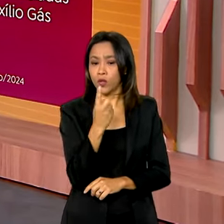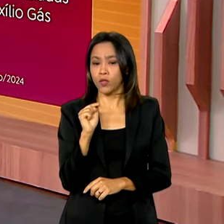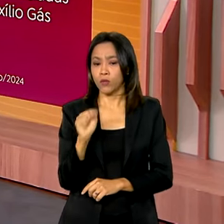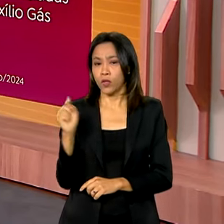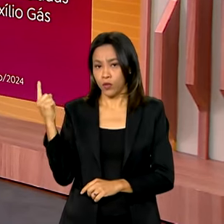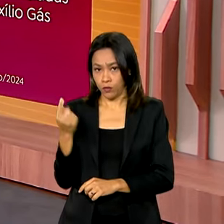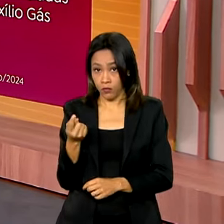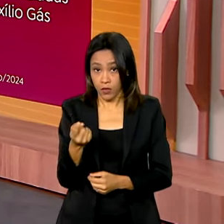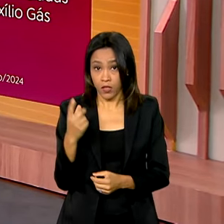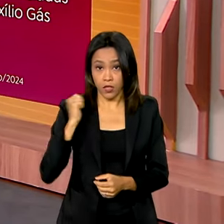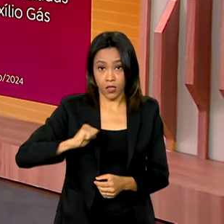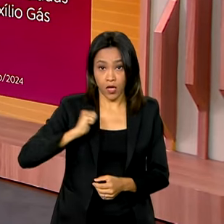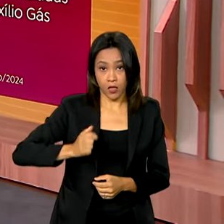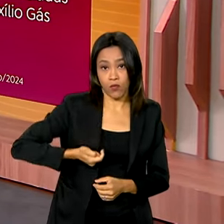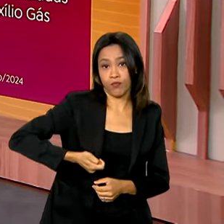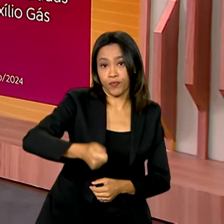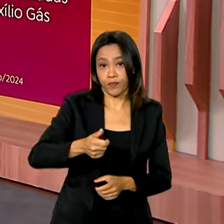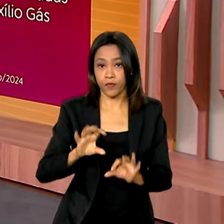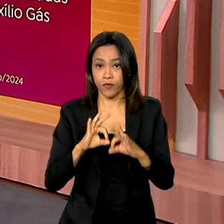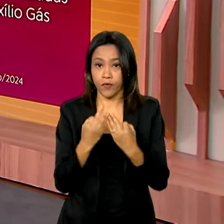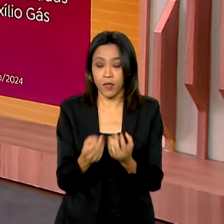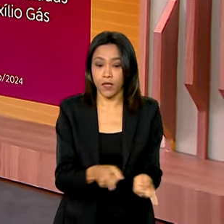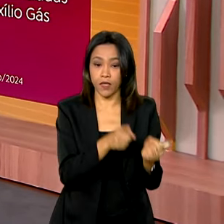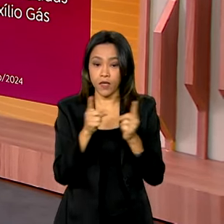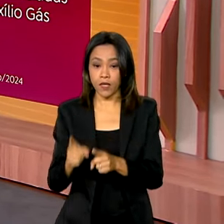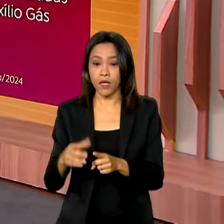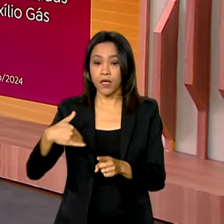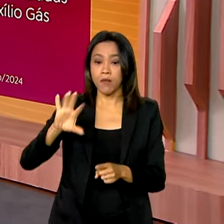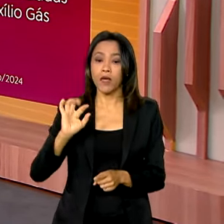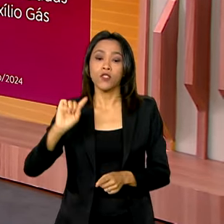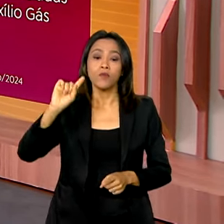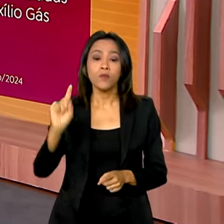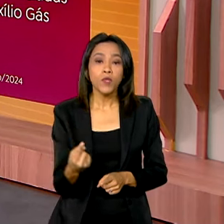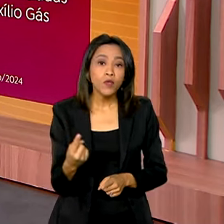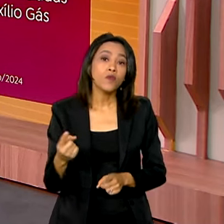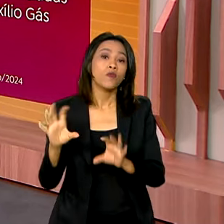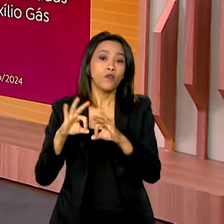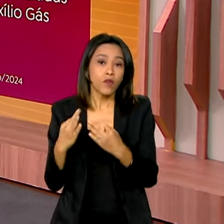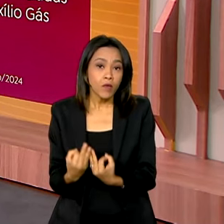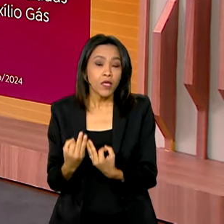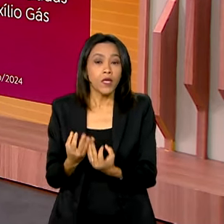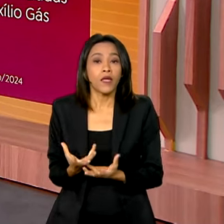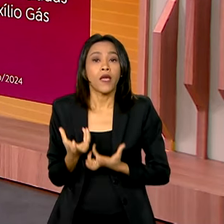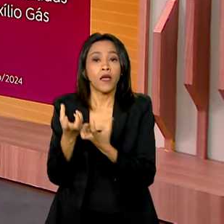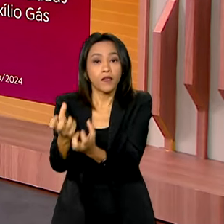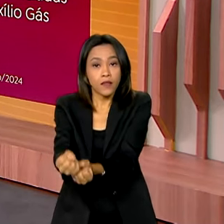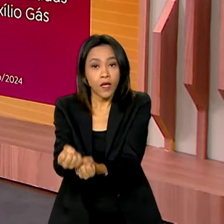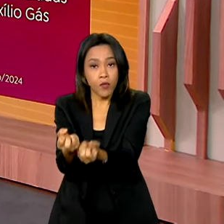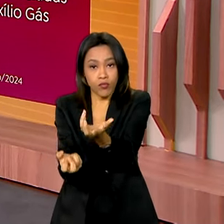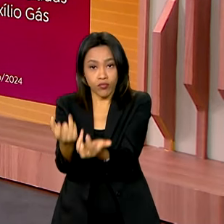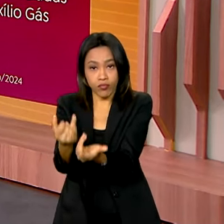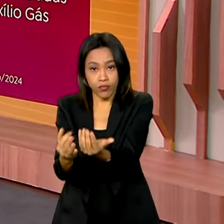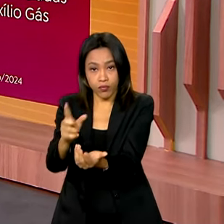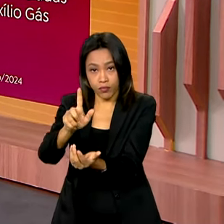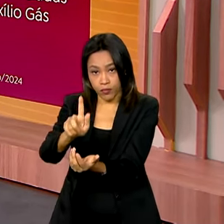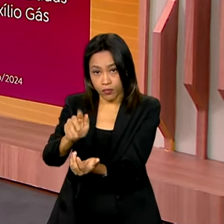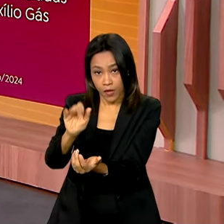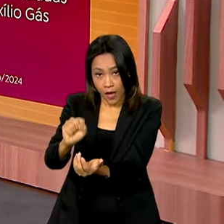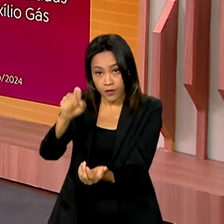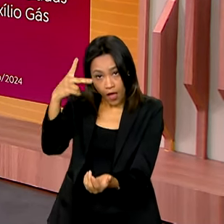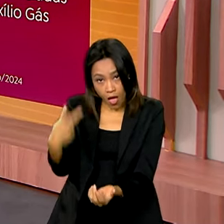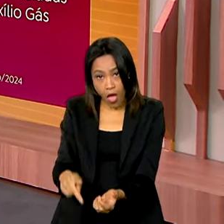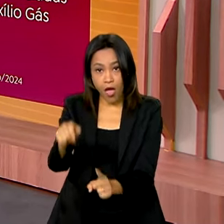e mais de mil famílias beneficiadas pelo auxílio gás. São dados de agosto de 2024,